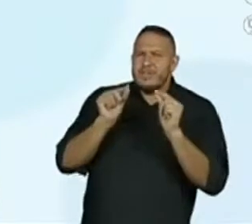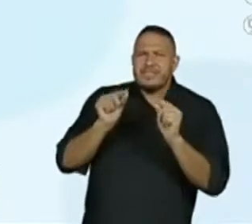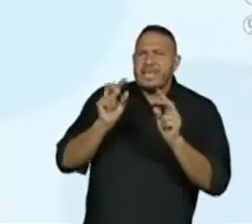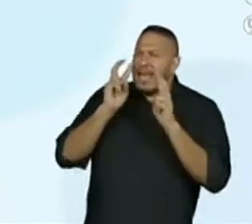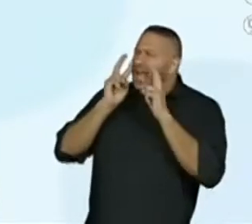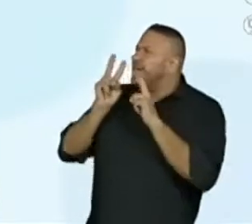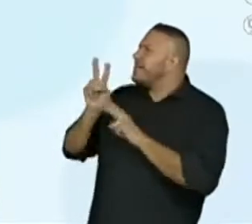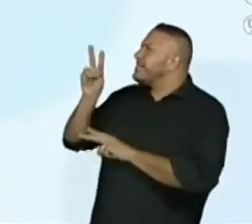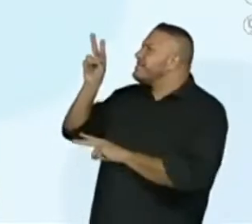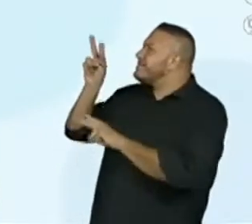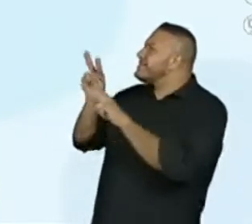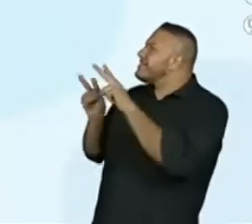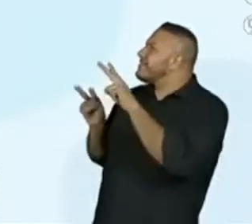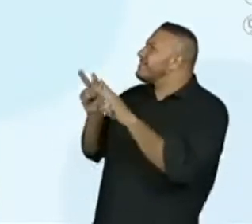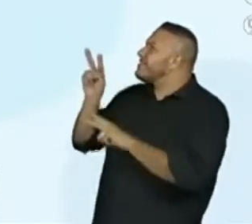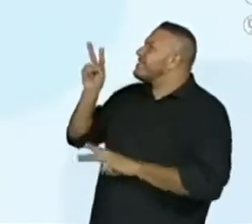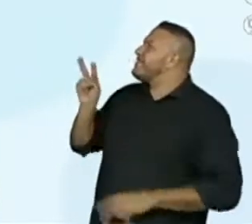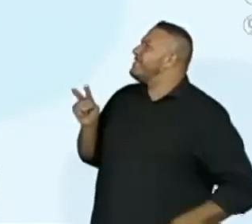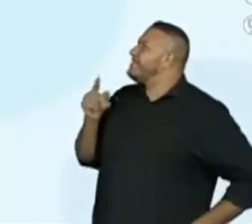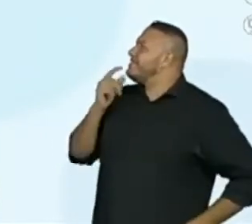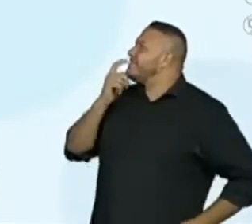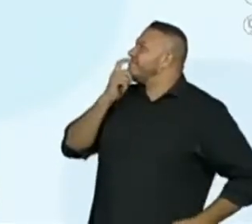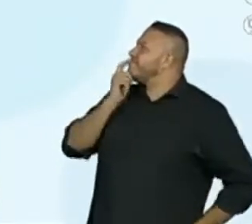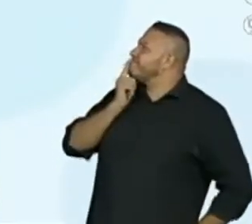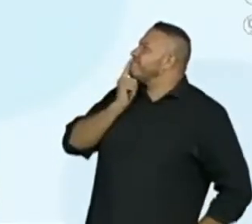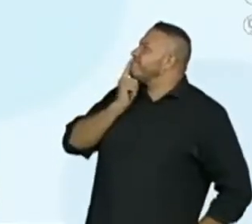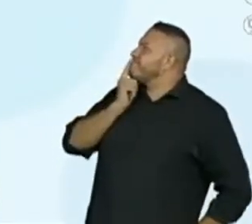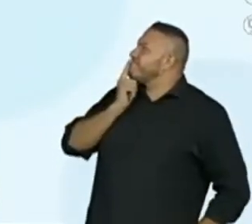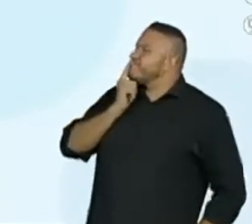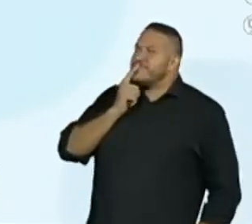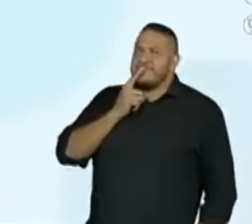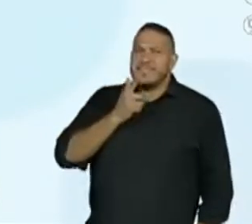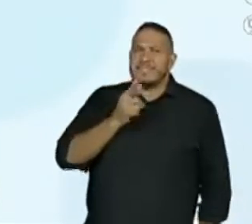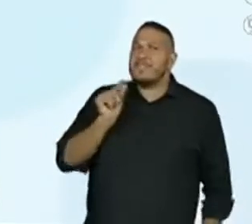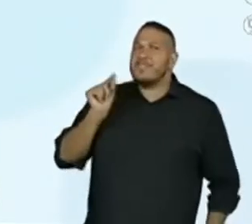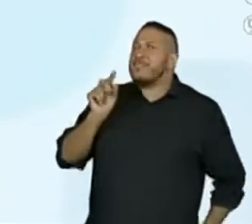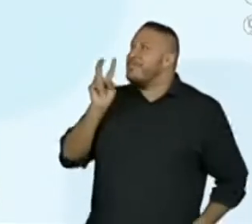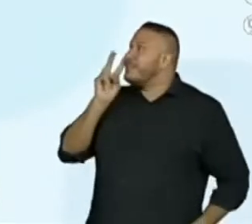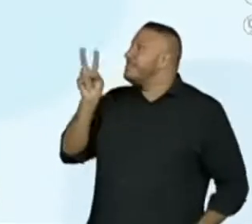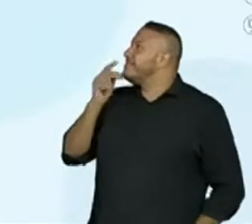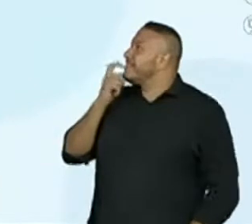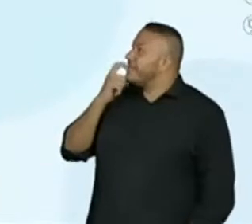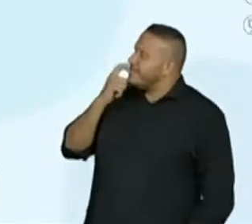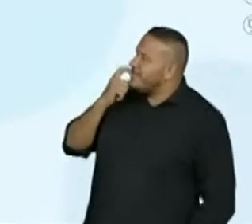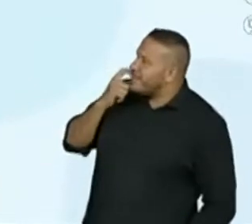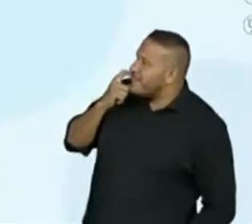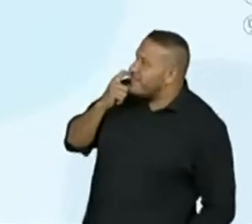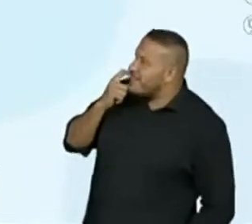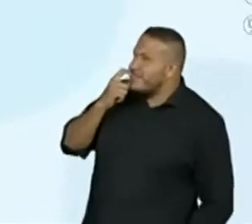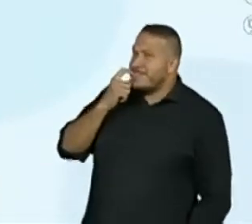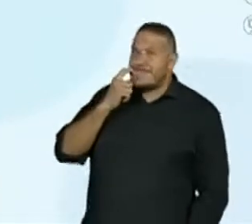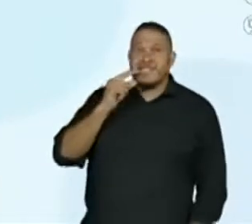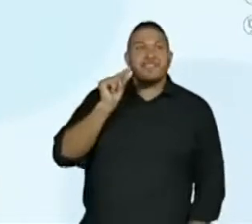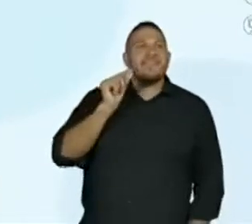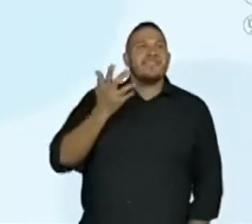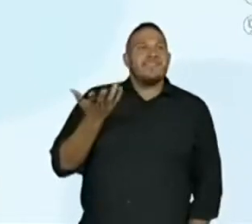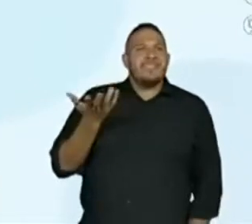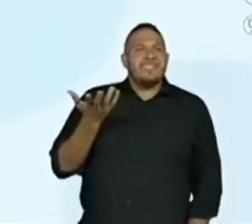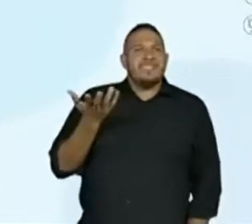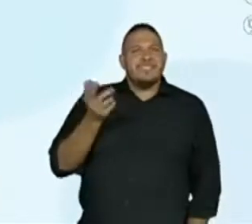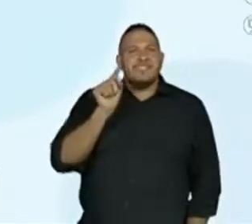nessa imagem? Atenção. O que vocês podem destacar aí?